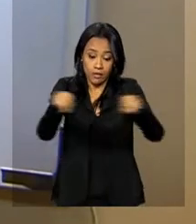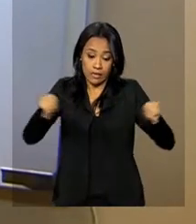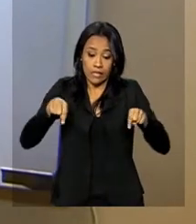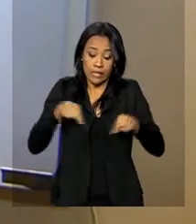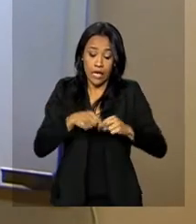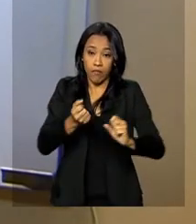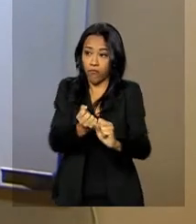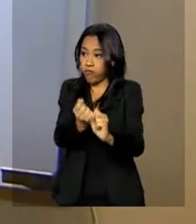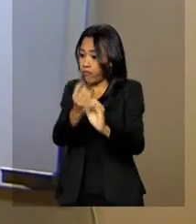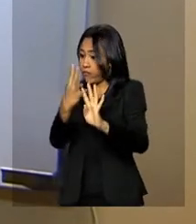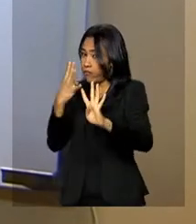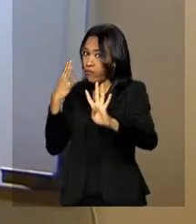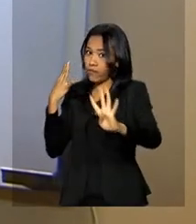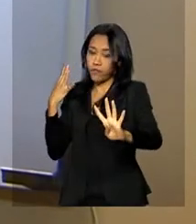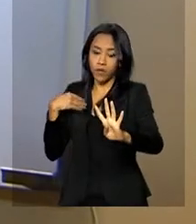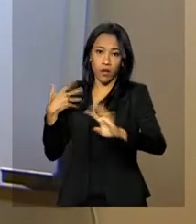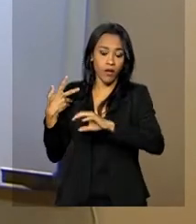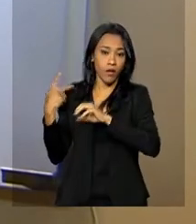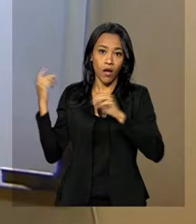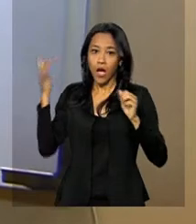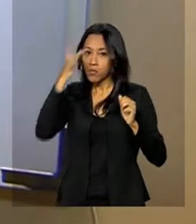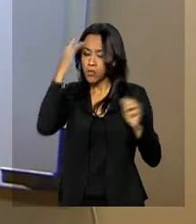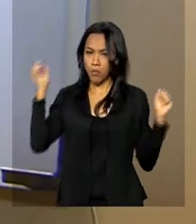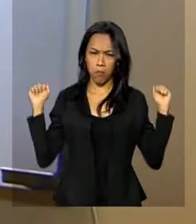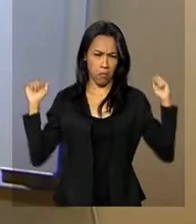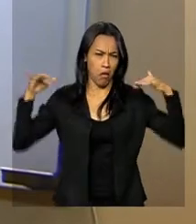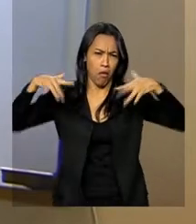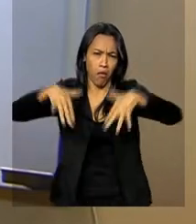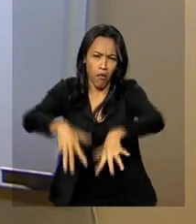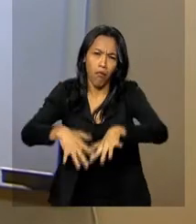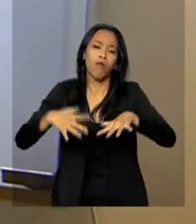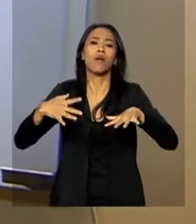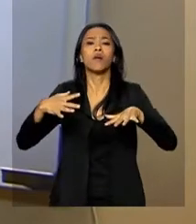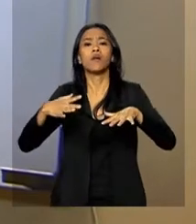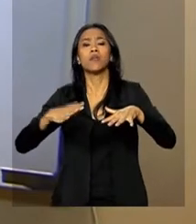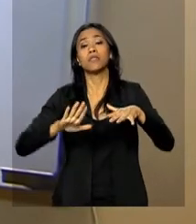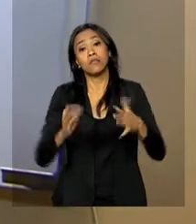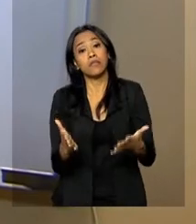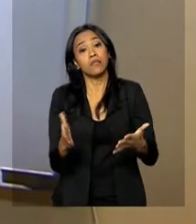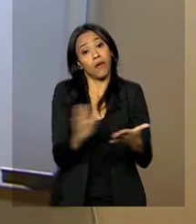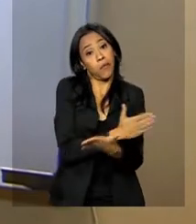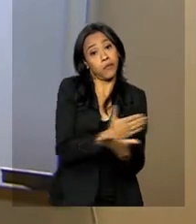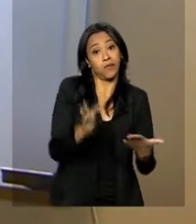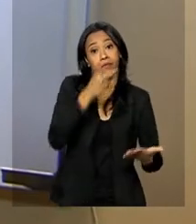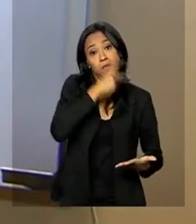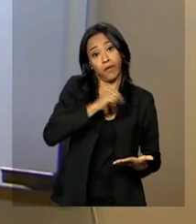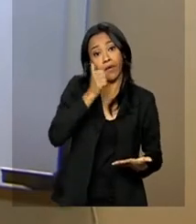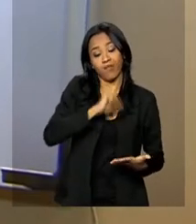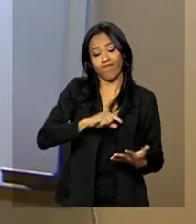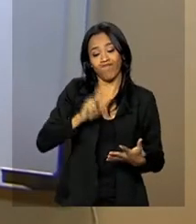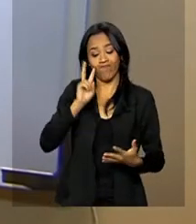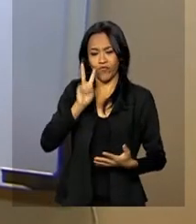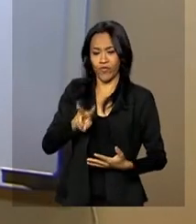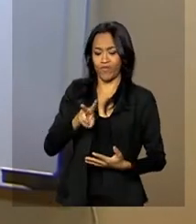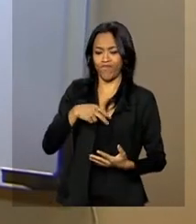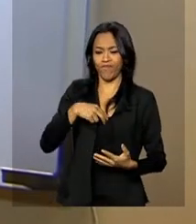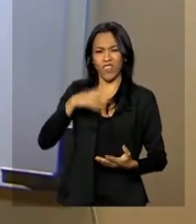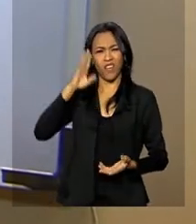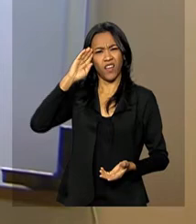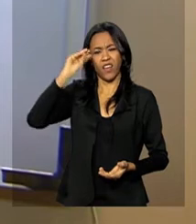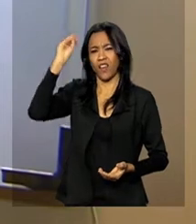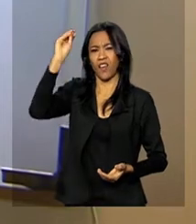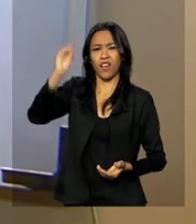porque a procura foi até muito grande. E muitas vezes, alguns pais podem ter desistido de buscar a